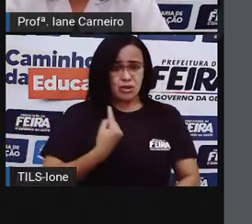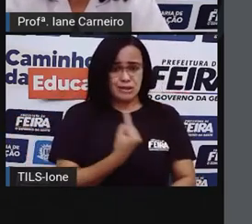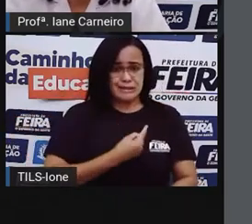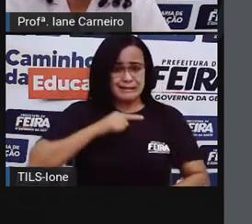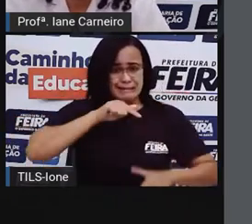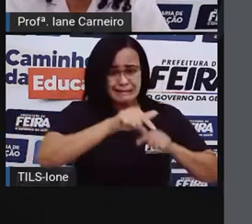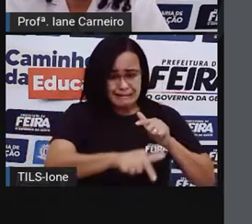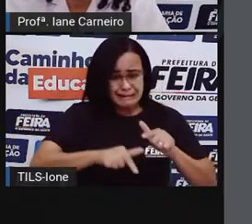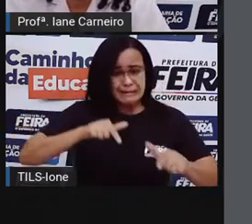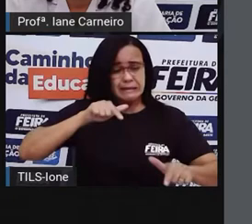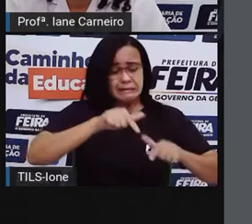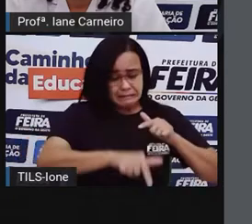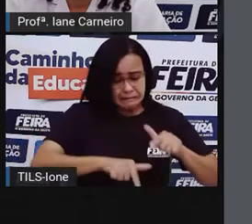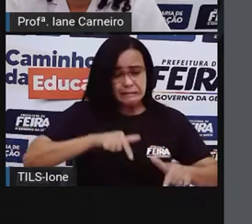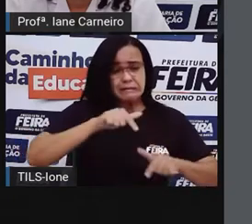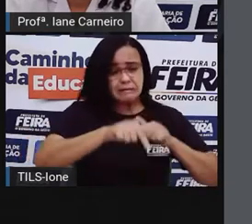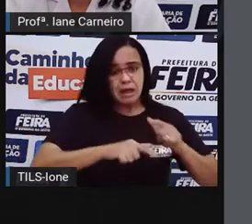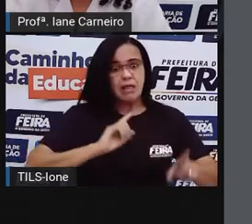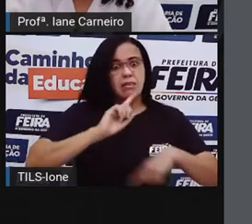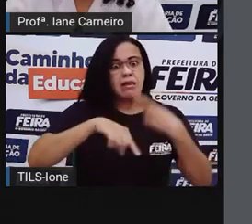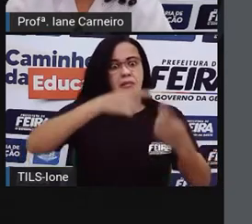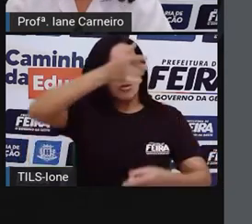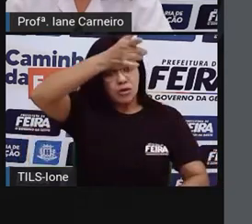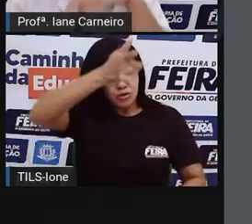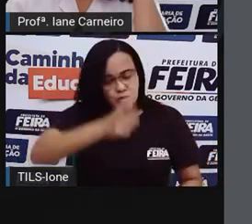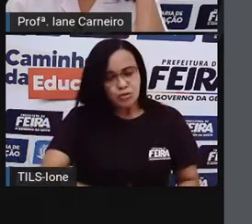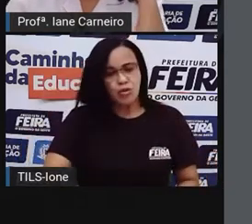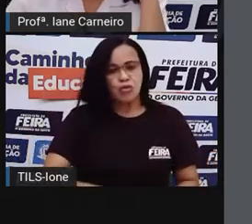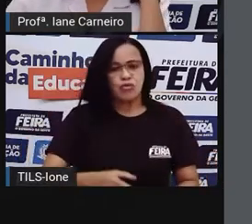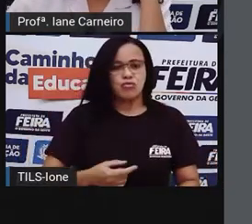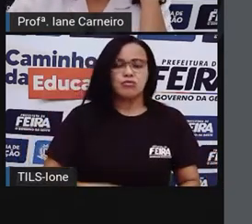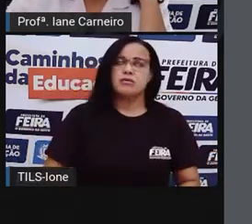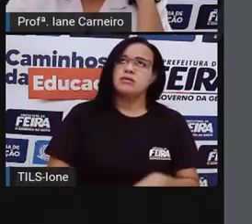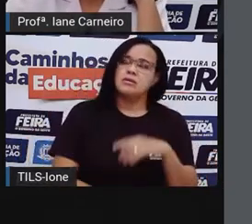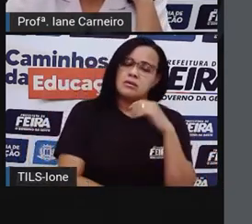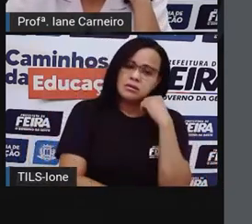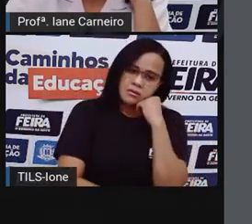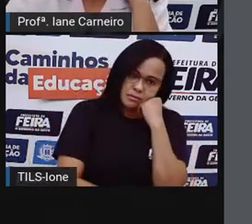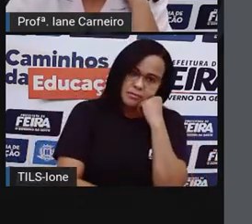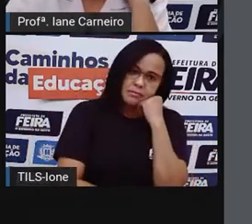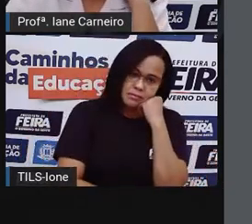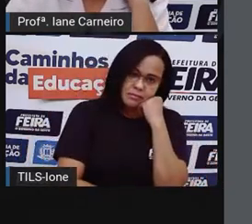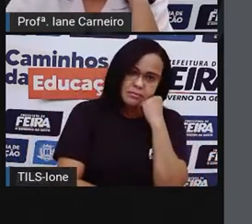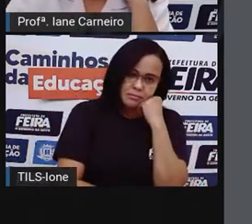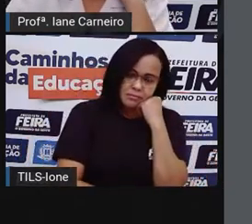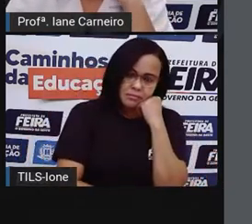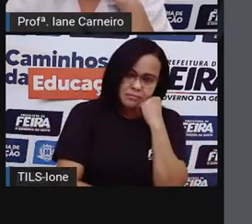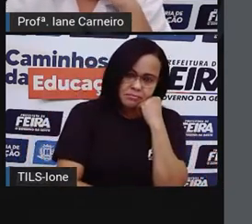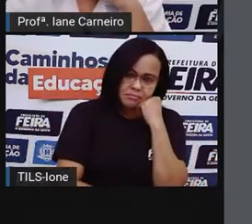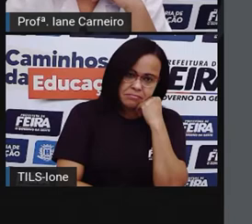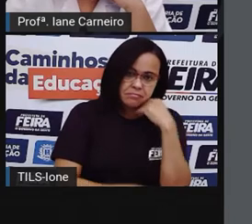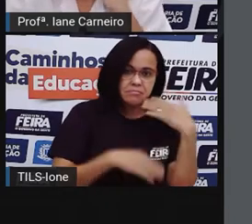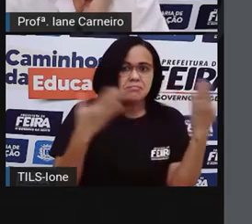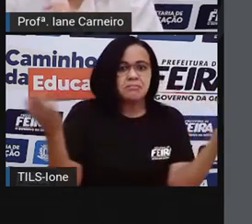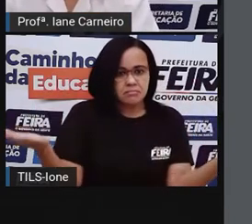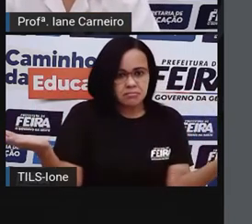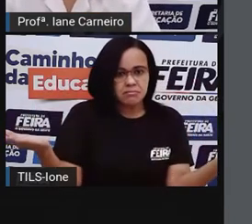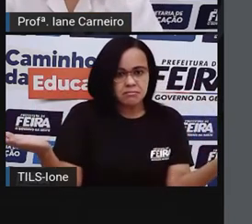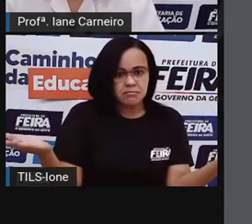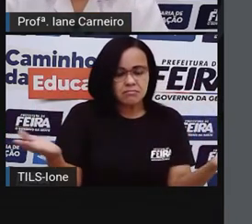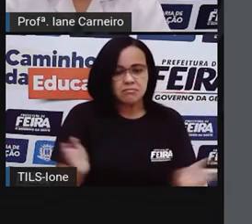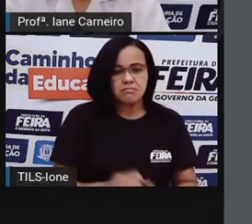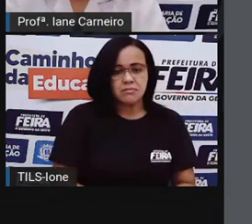nova tentativa. E agora, será que eles vão ajudar ela, gente? O que vocês acham? Bora ver!